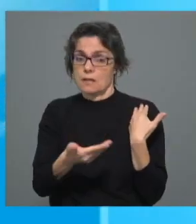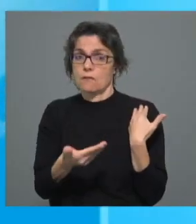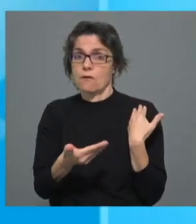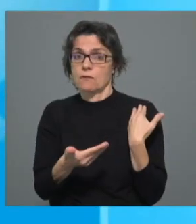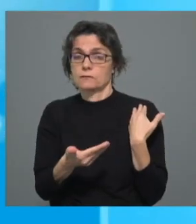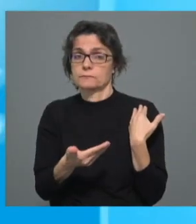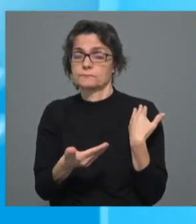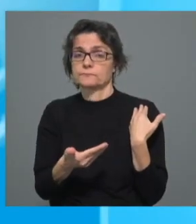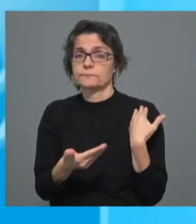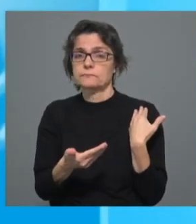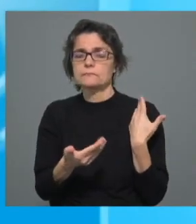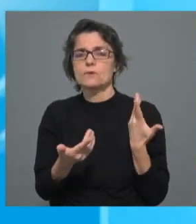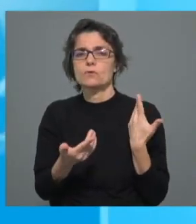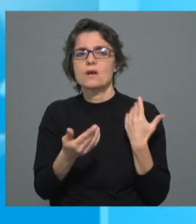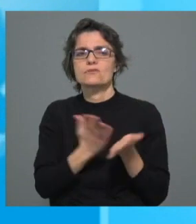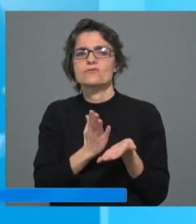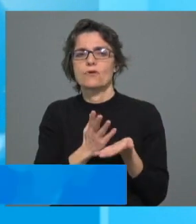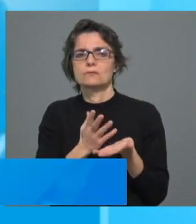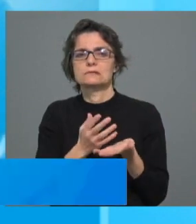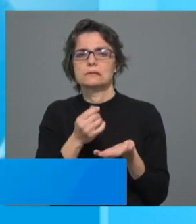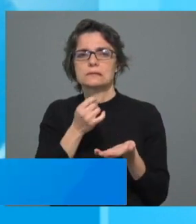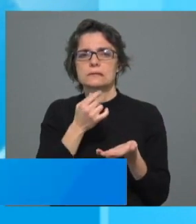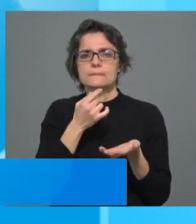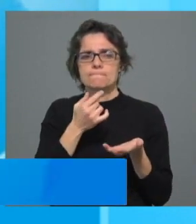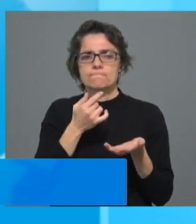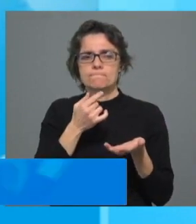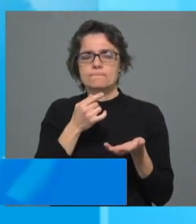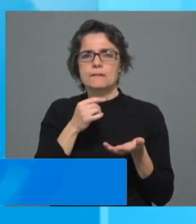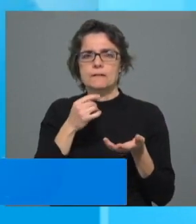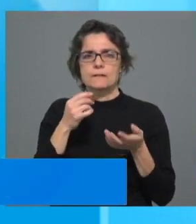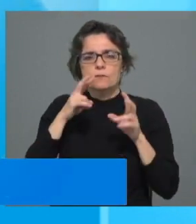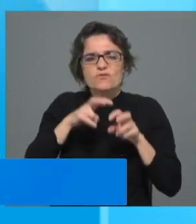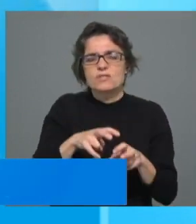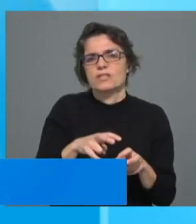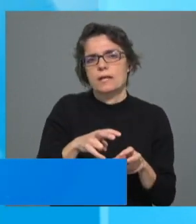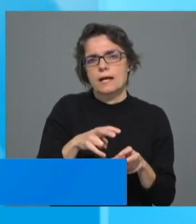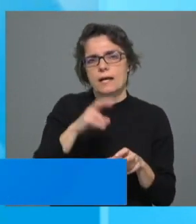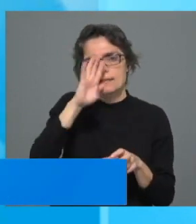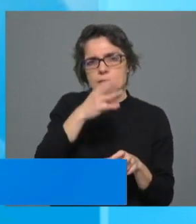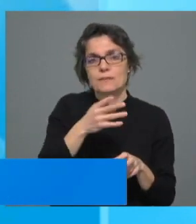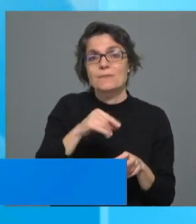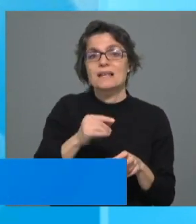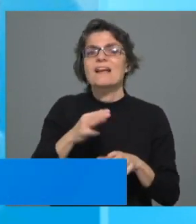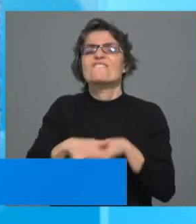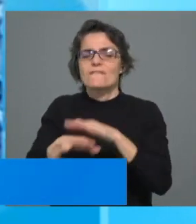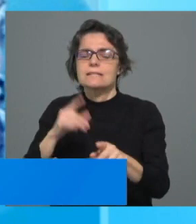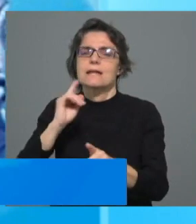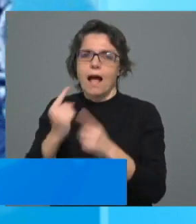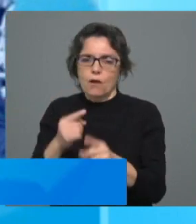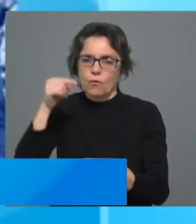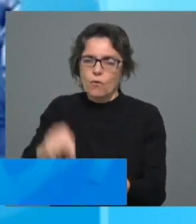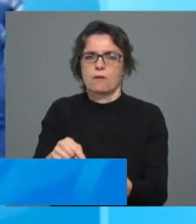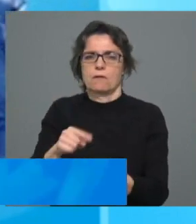não são tanto só do levantamento, mas é da ação. E, nomeadamente, na área de chegar às vítimas,